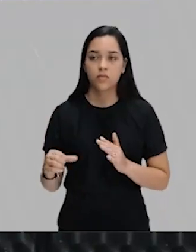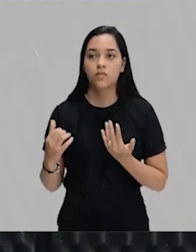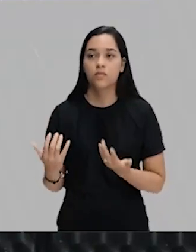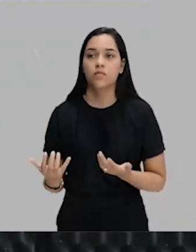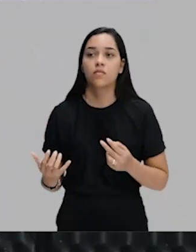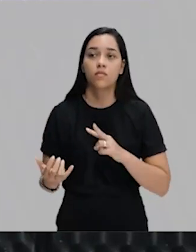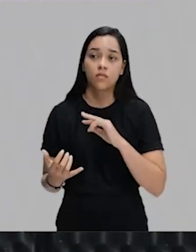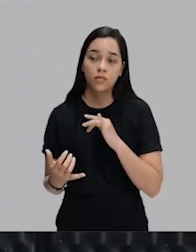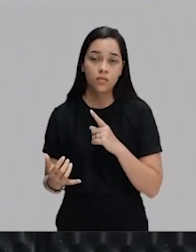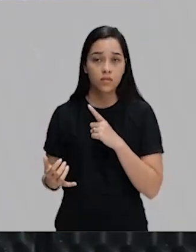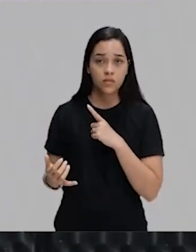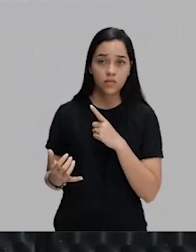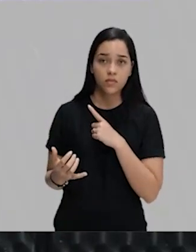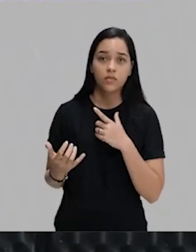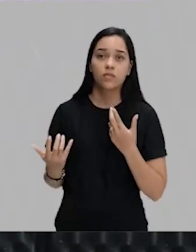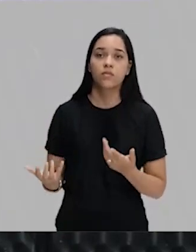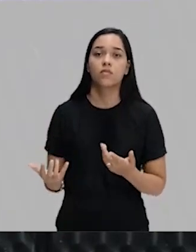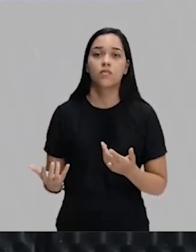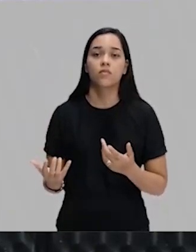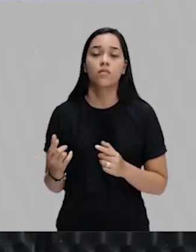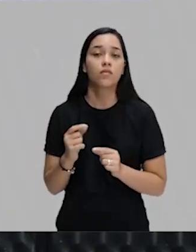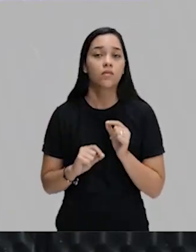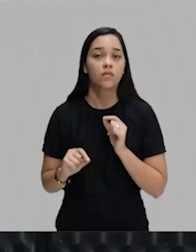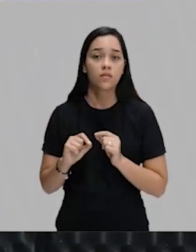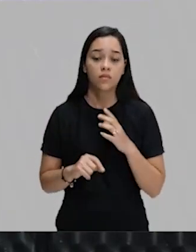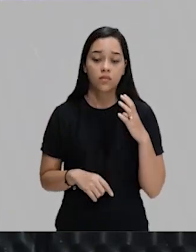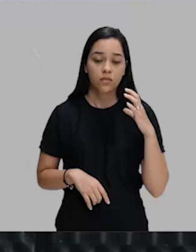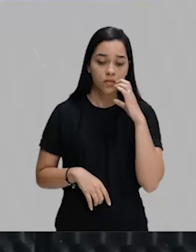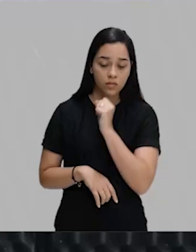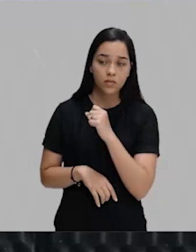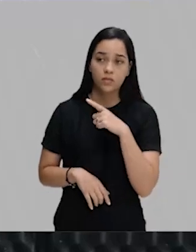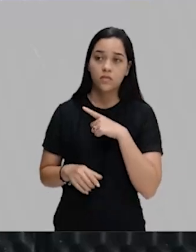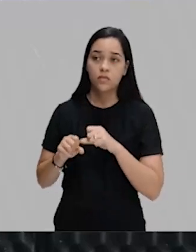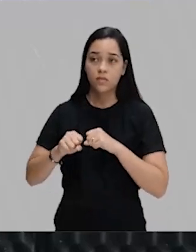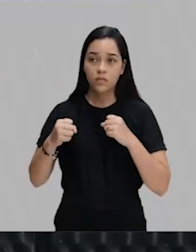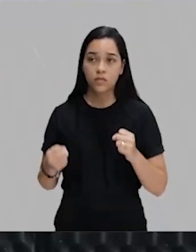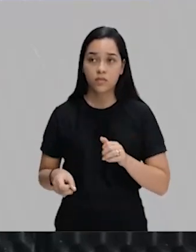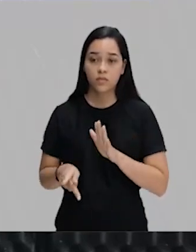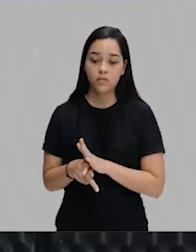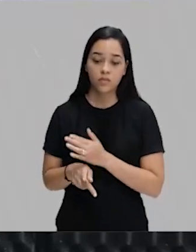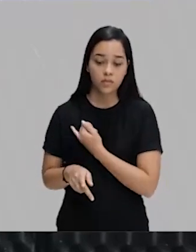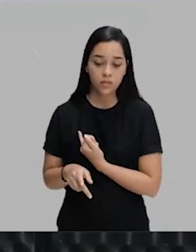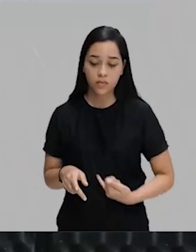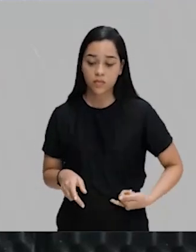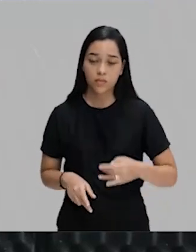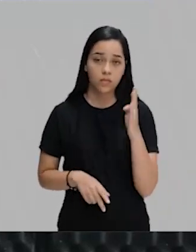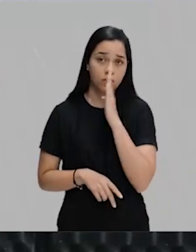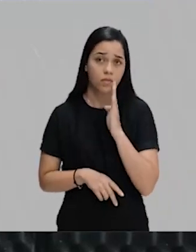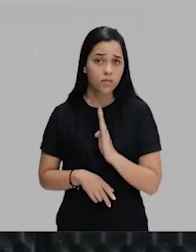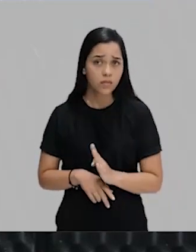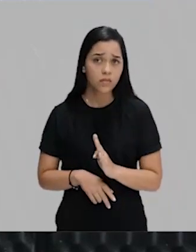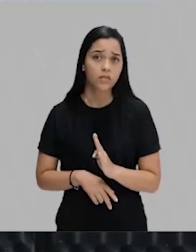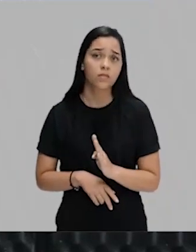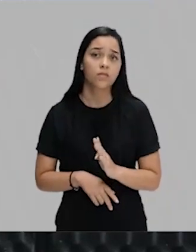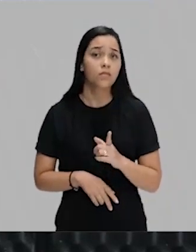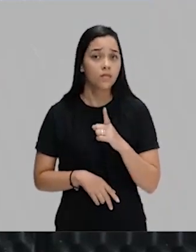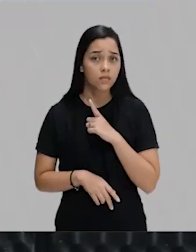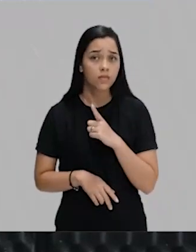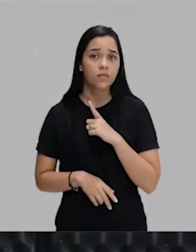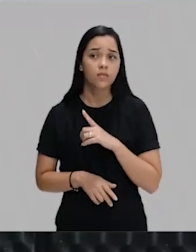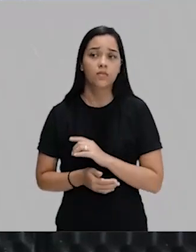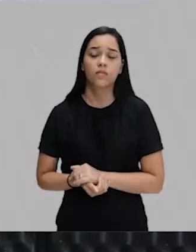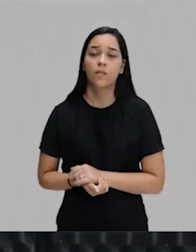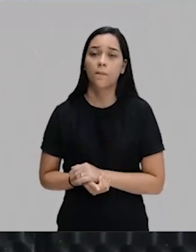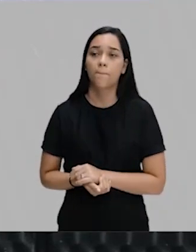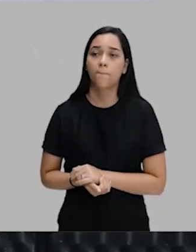e que essas questões, elas acabam acelerando a queda do Império Brasileiro. Acelera a queda da monarquia